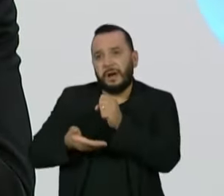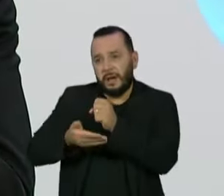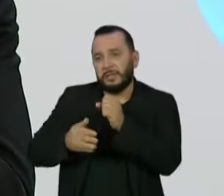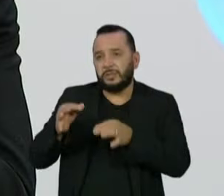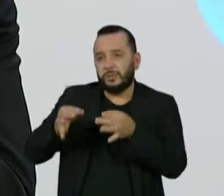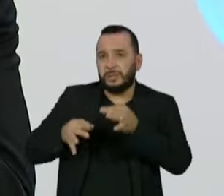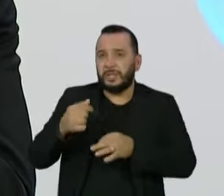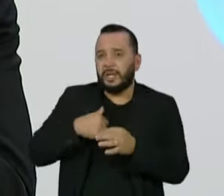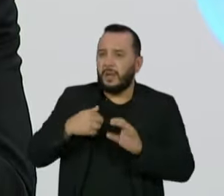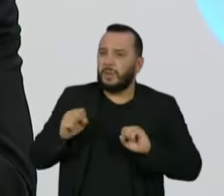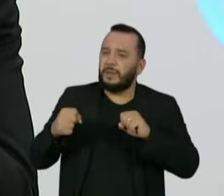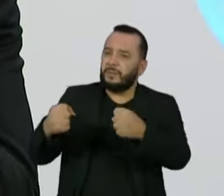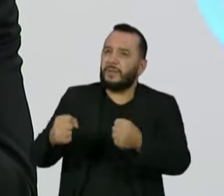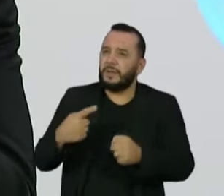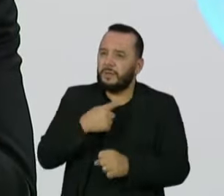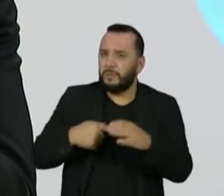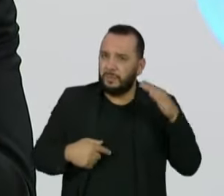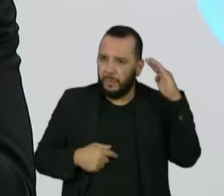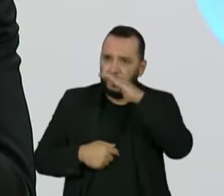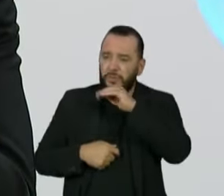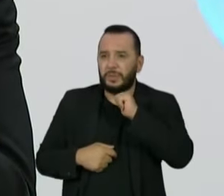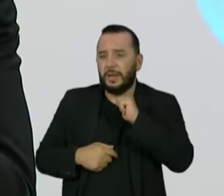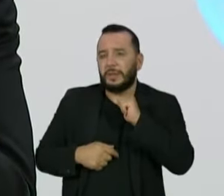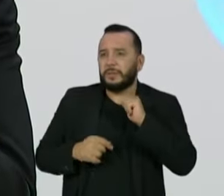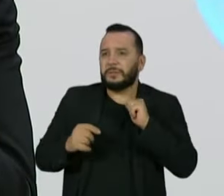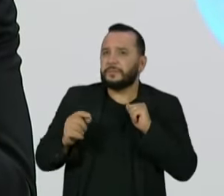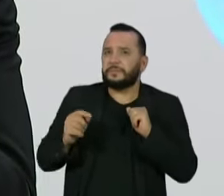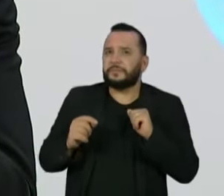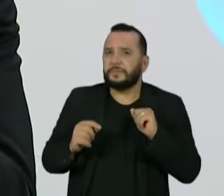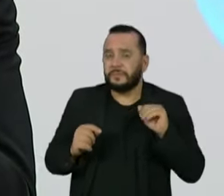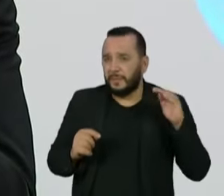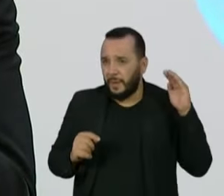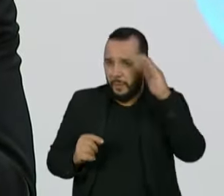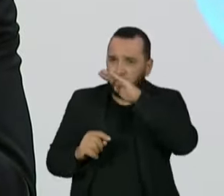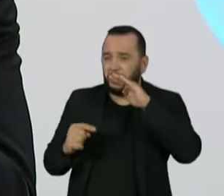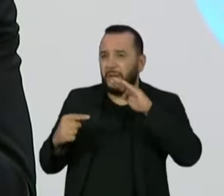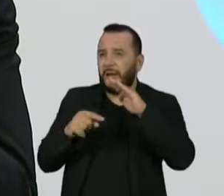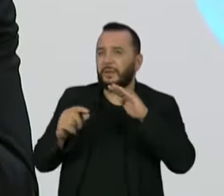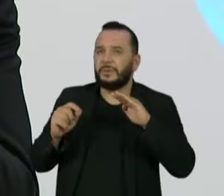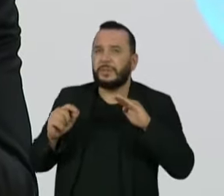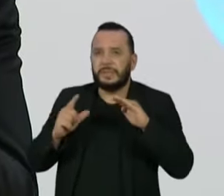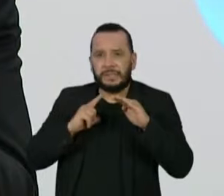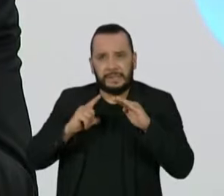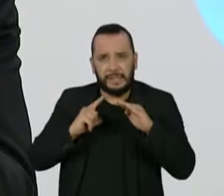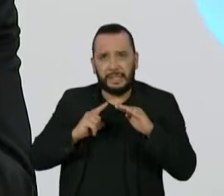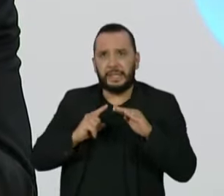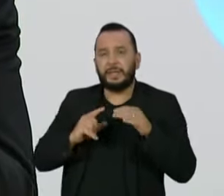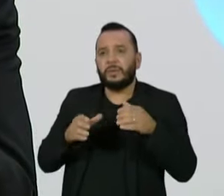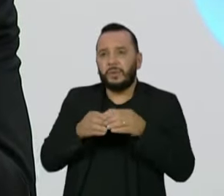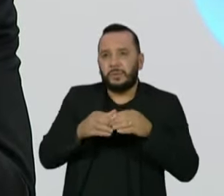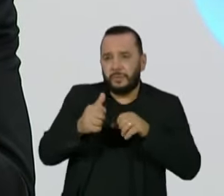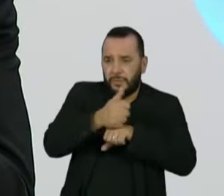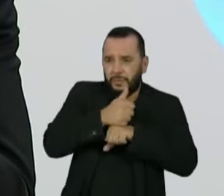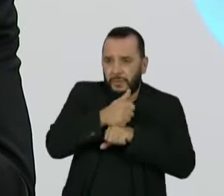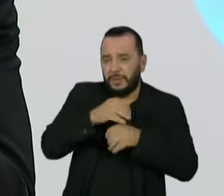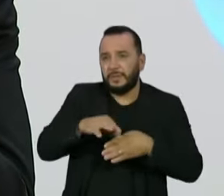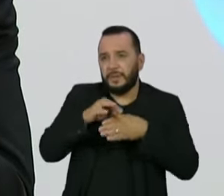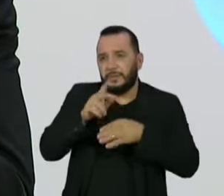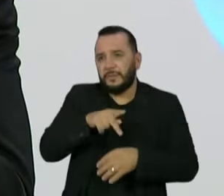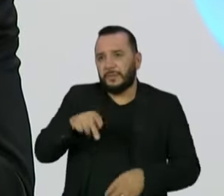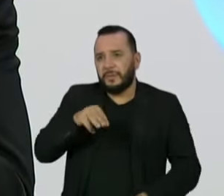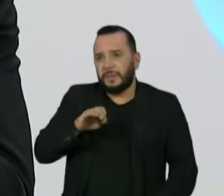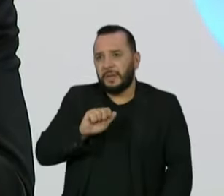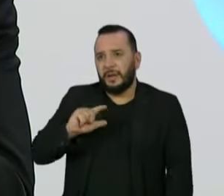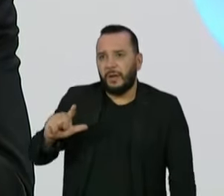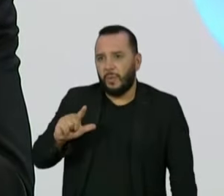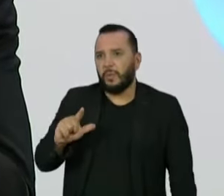O que eu defendo com relação a Jair Bolsonaro me parece bem configurado, está baseado no parecer que foi feito pela comissão de especialistas liderada pelo professor Miguel